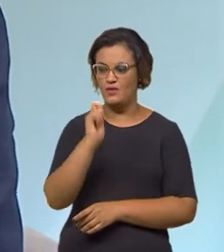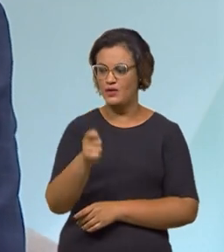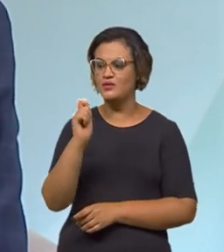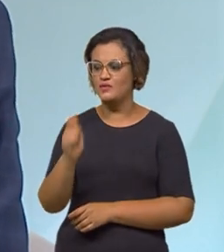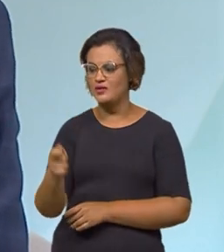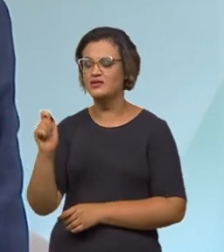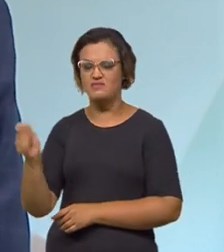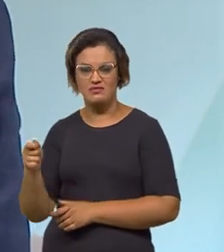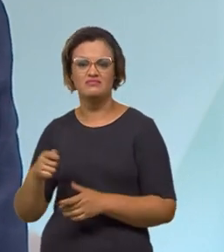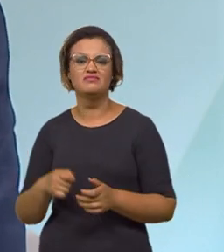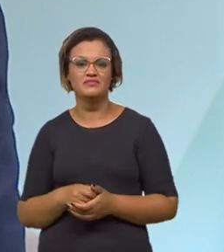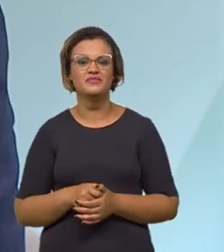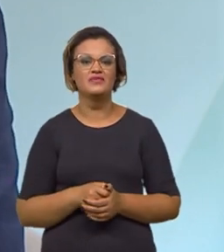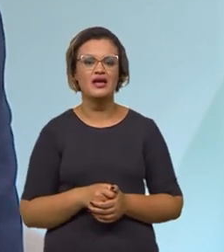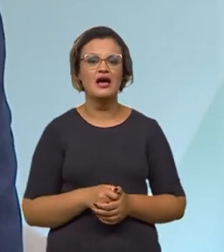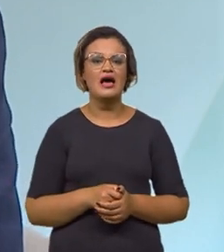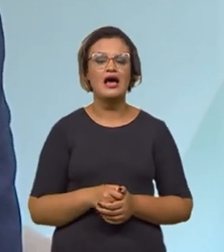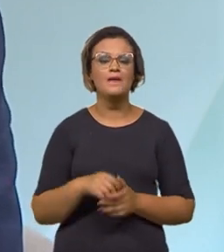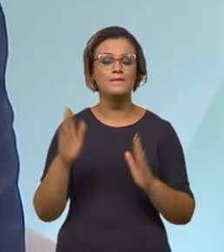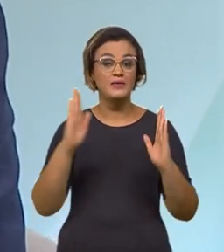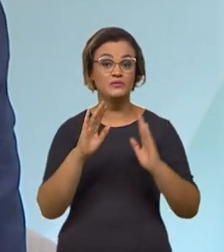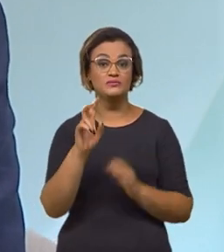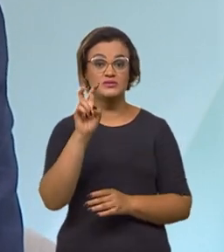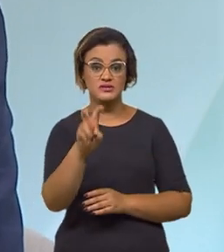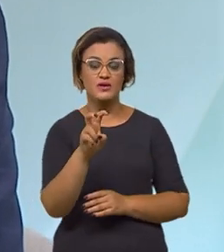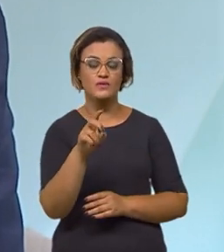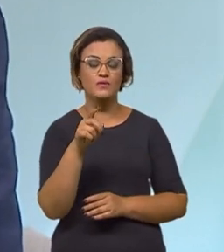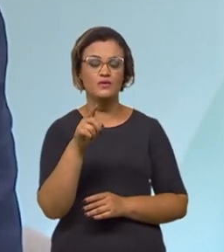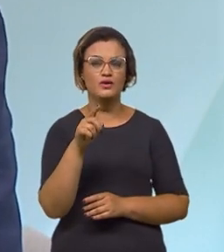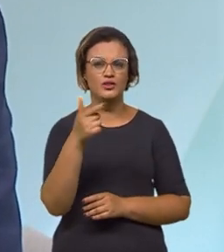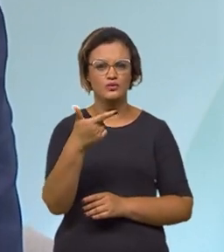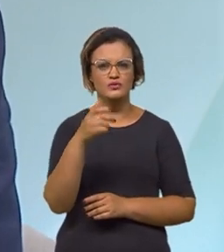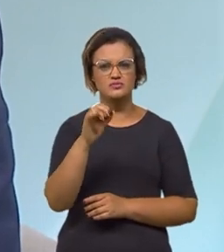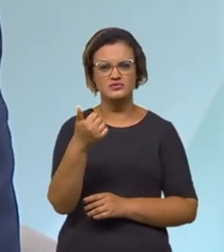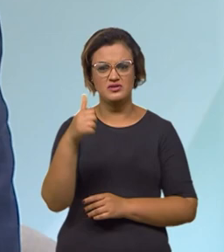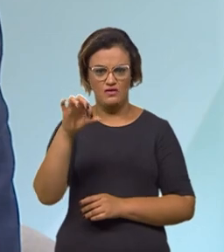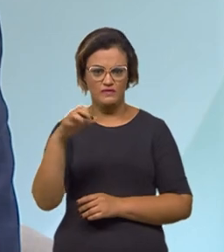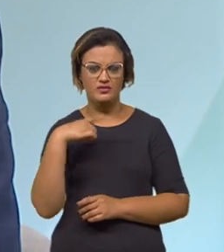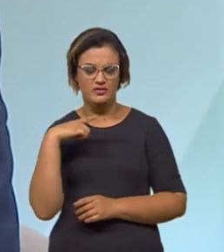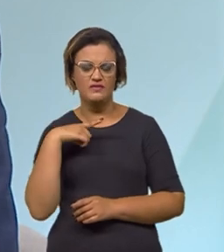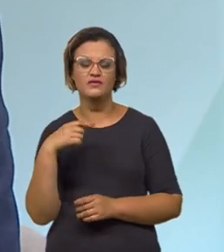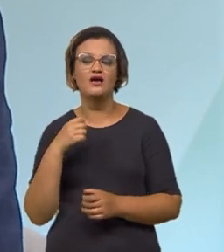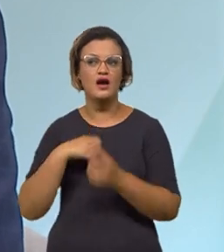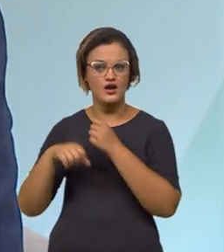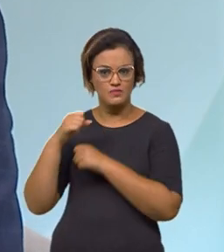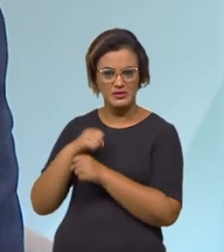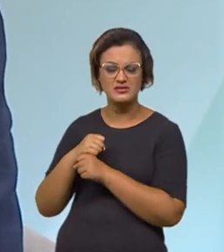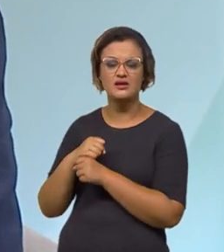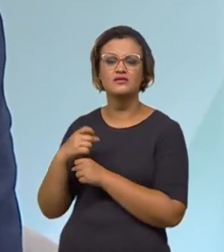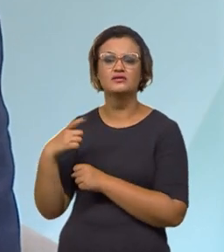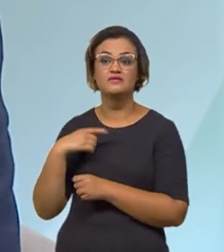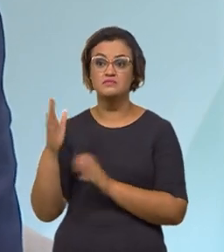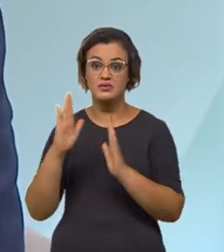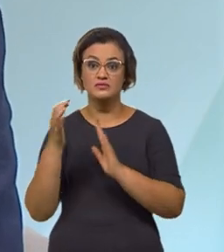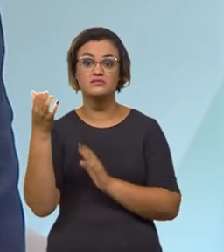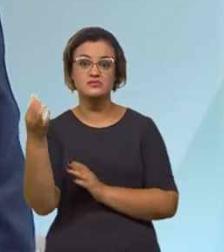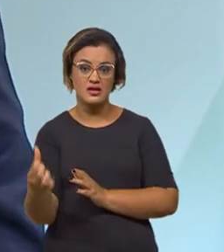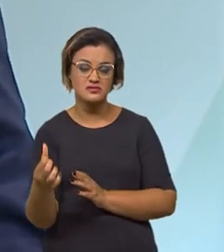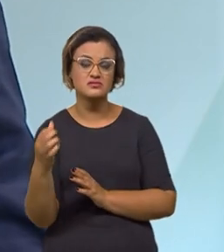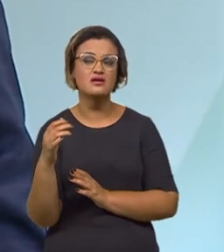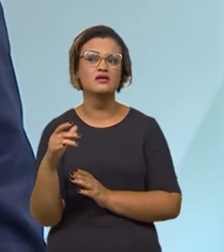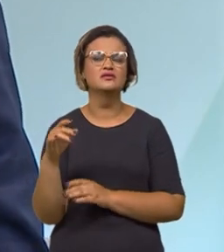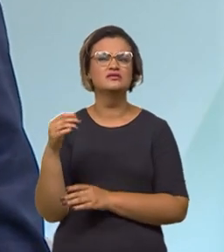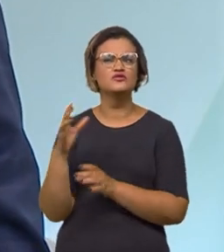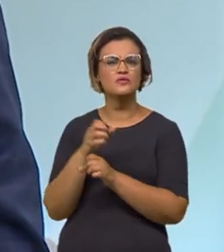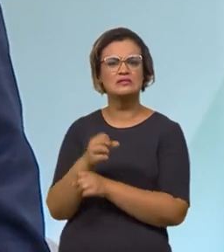governo do presidente Bolsonaro. Nós fizemos a quinta rodada em 2019, no ano passado, em 2021, fizemos a sexta rodada. Já